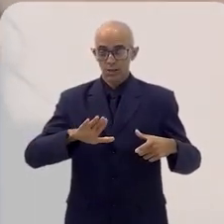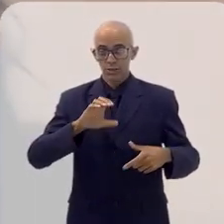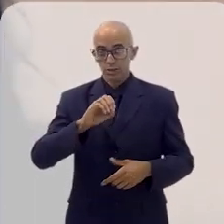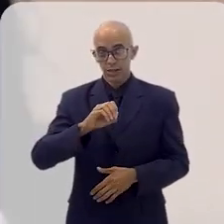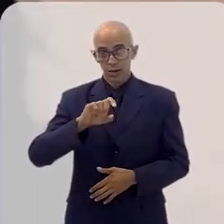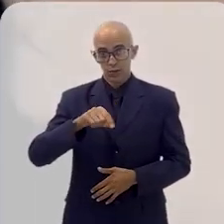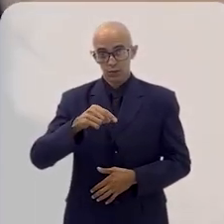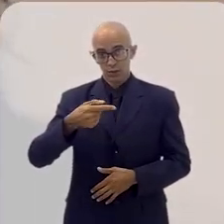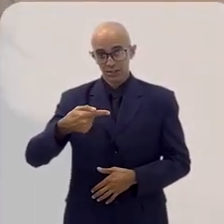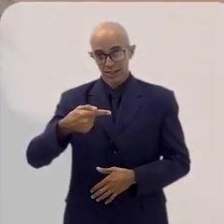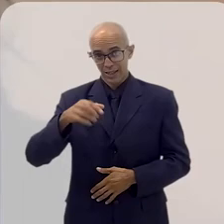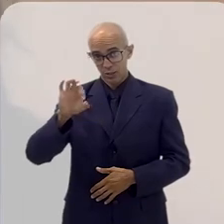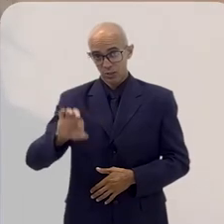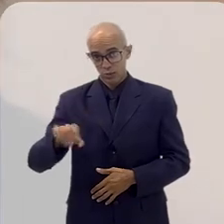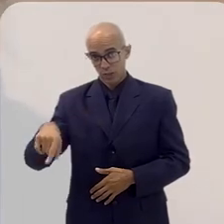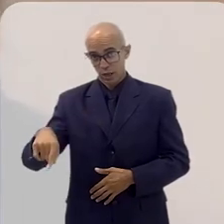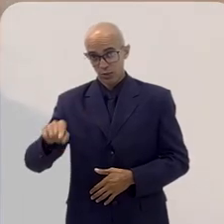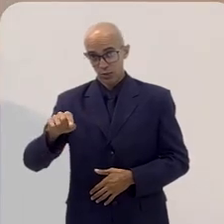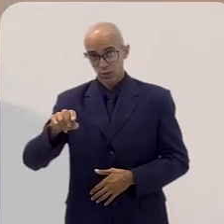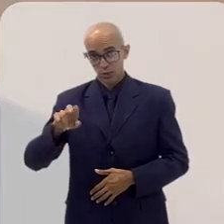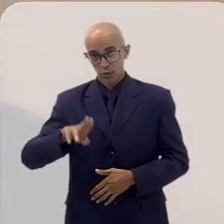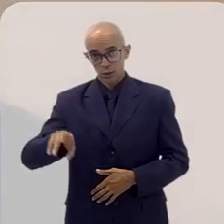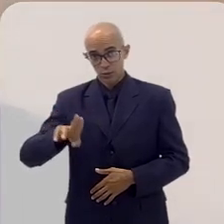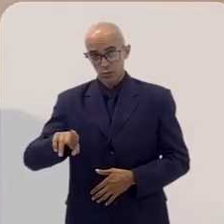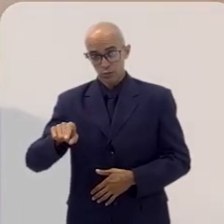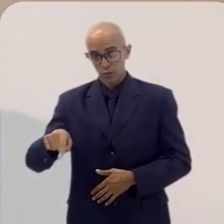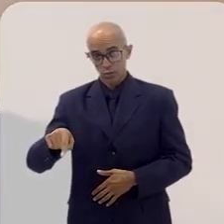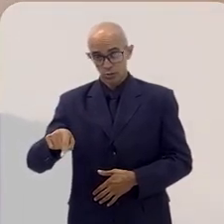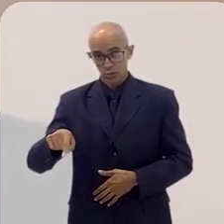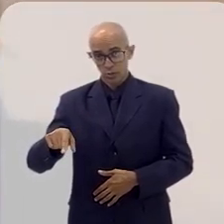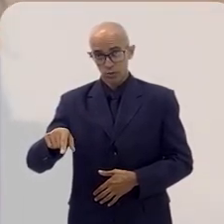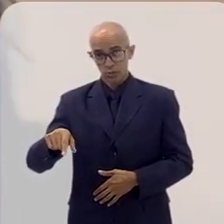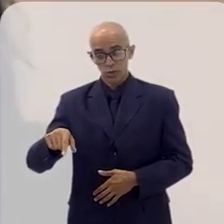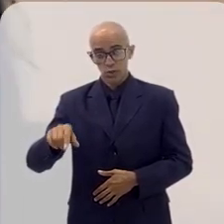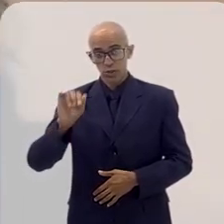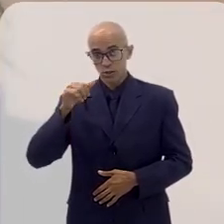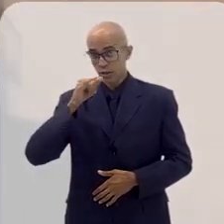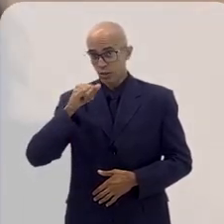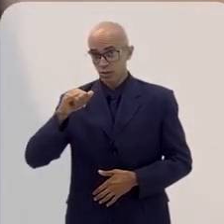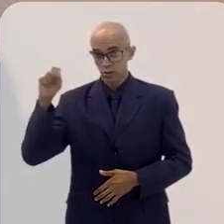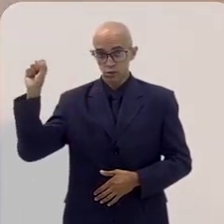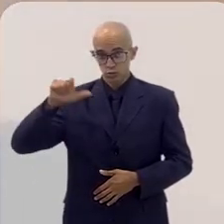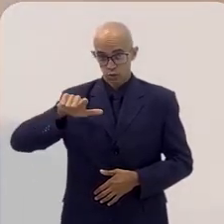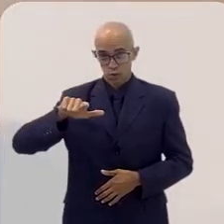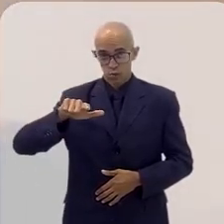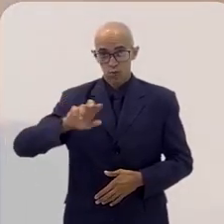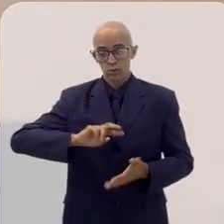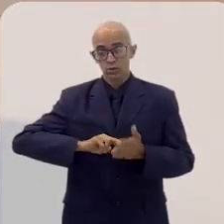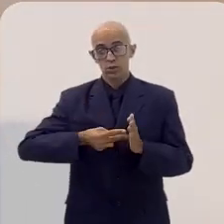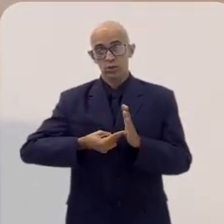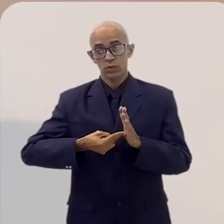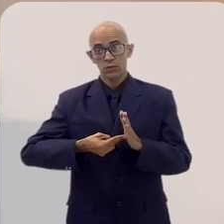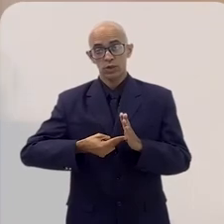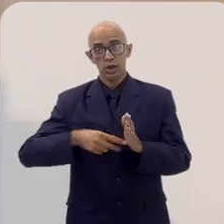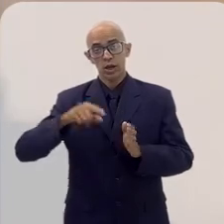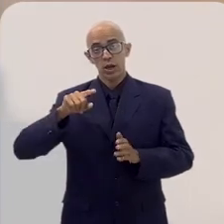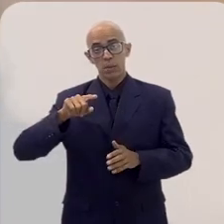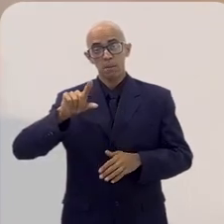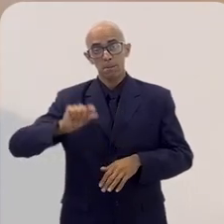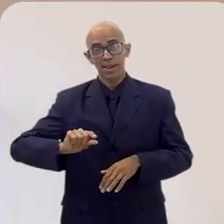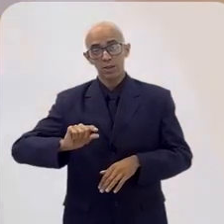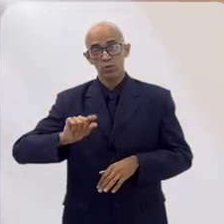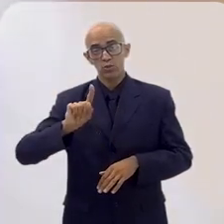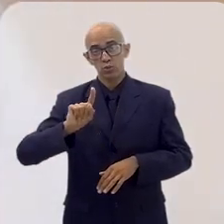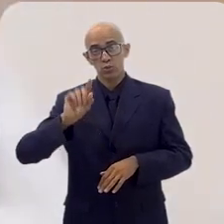energia solar, mas somente 0,7% dessas unidades consumidoras usam energia solar, 0,7%. Ou